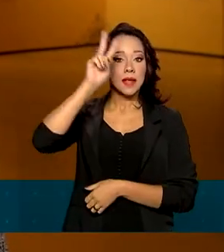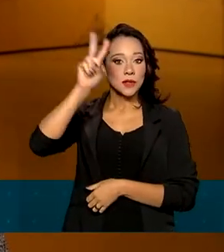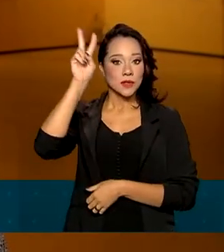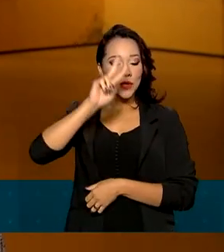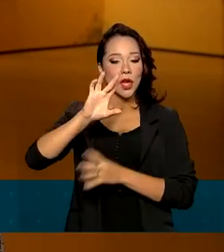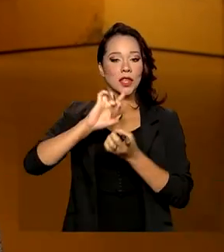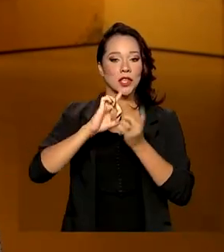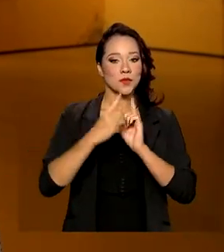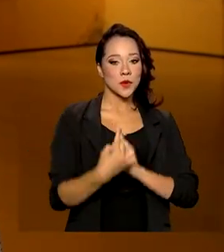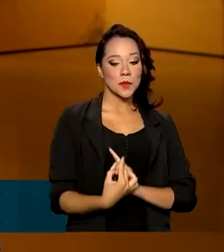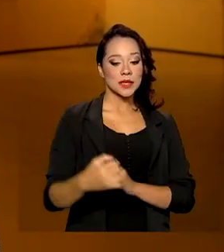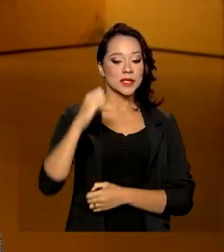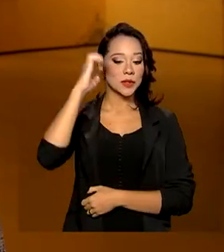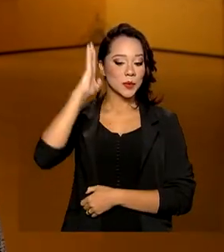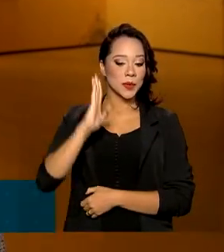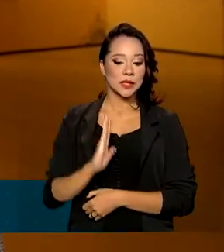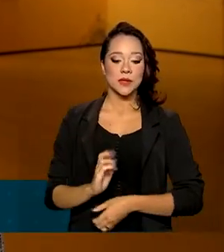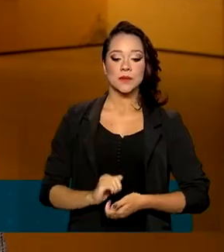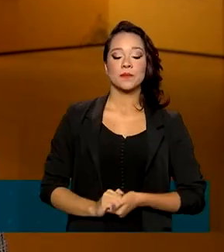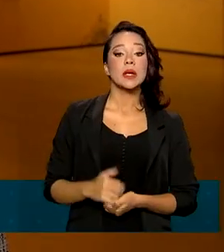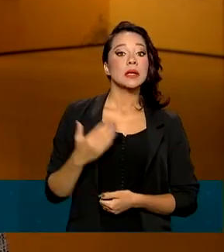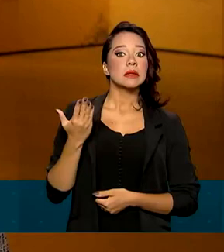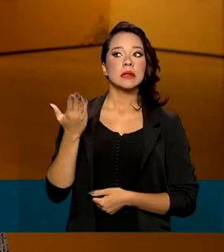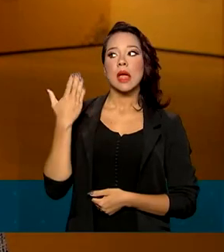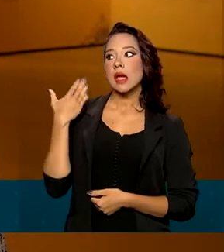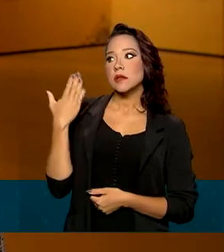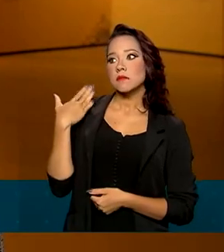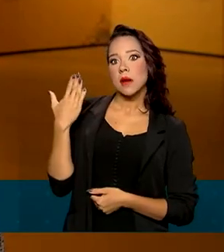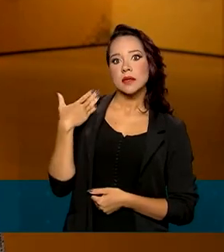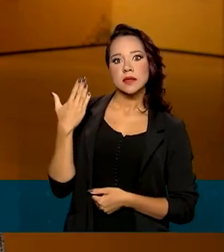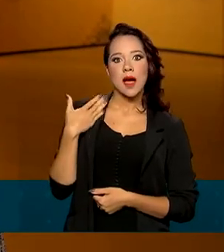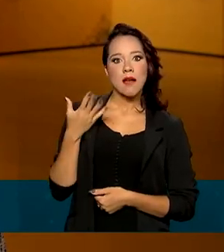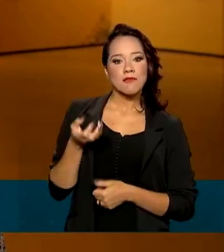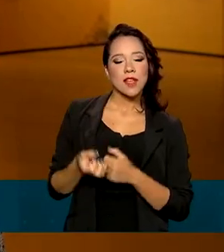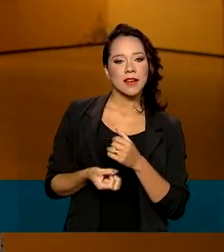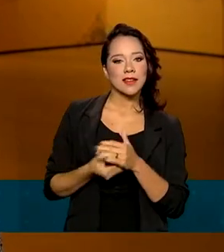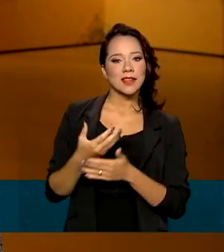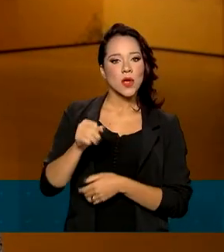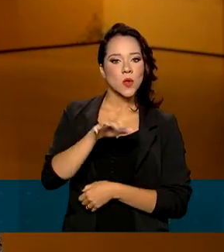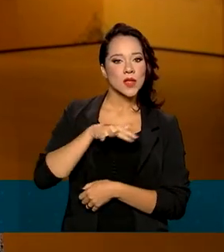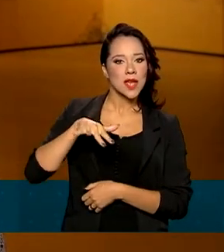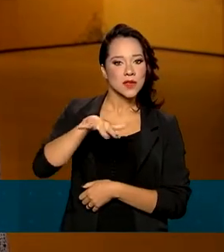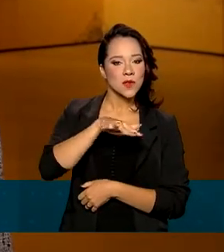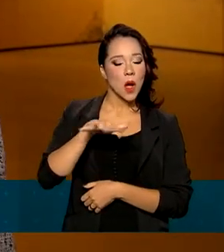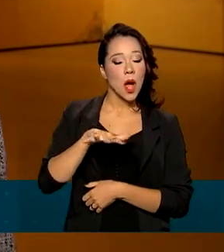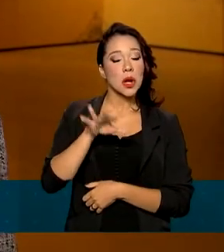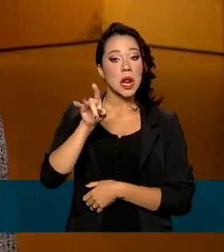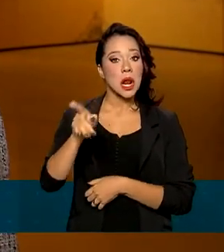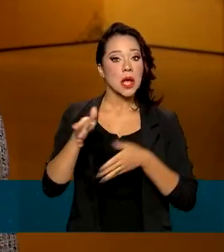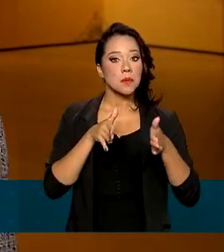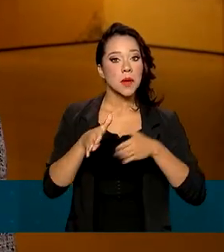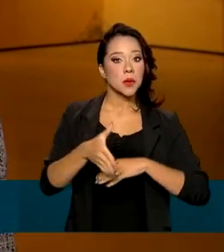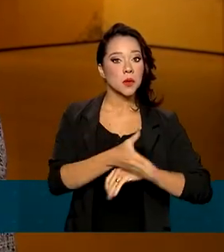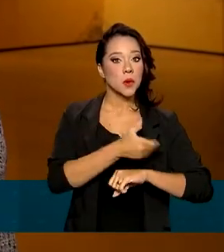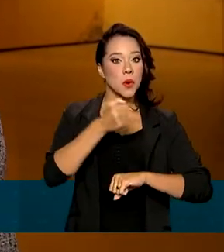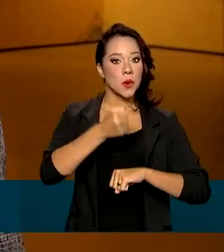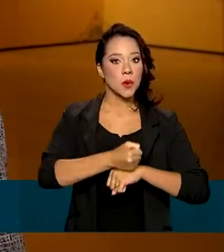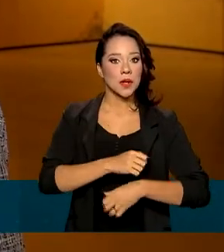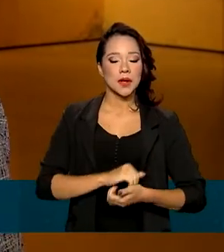diplomática do Brasil, desde a nossa formação territorial, portanto ainda no período colonial,